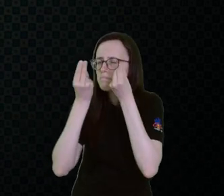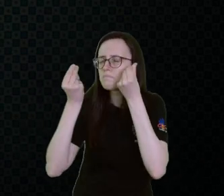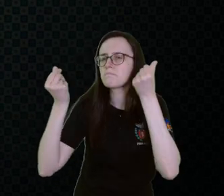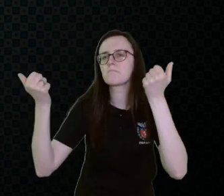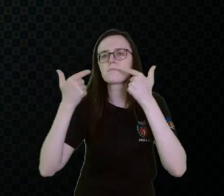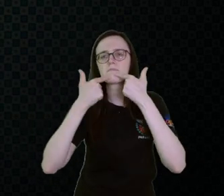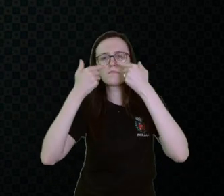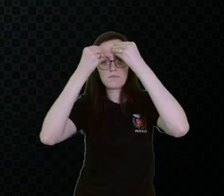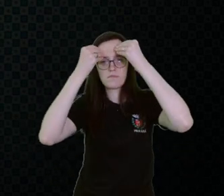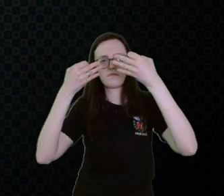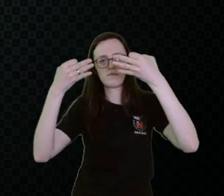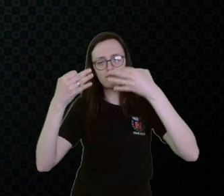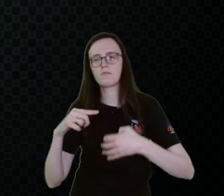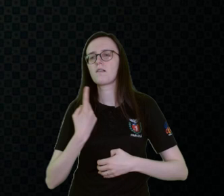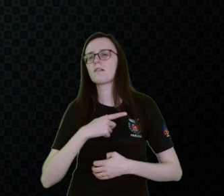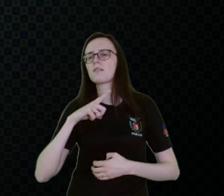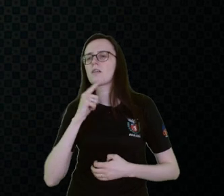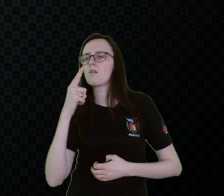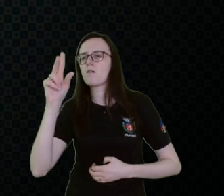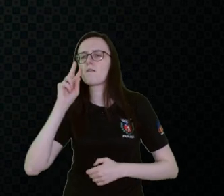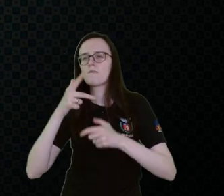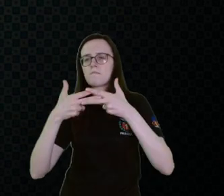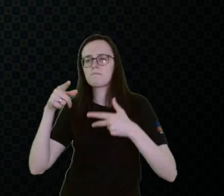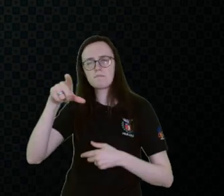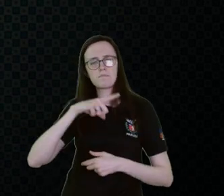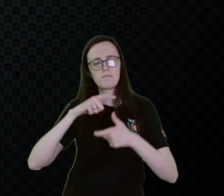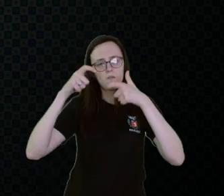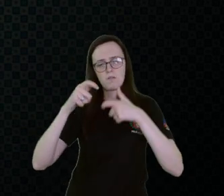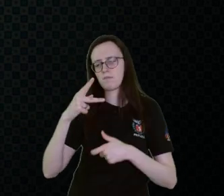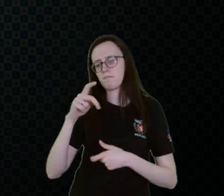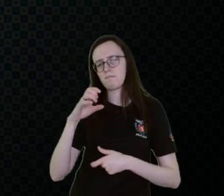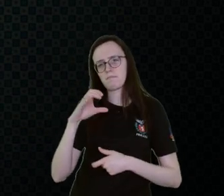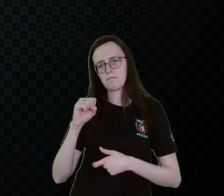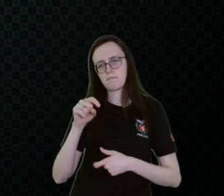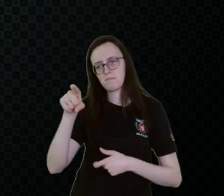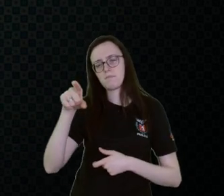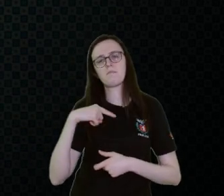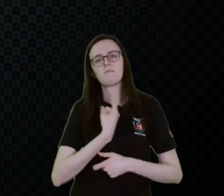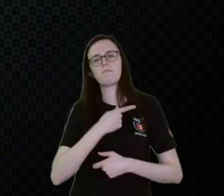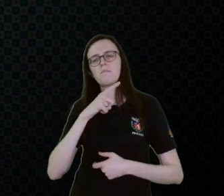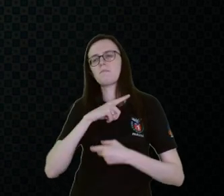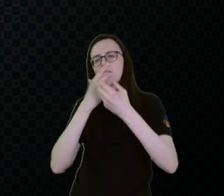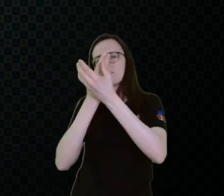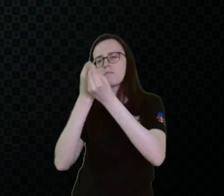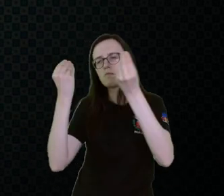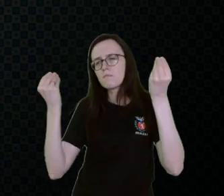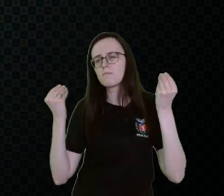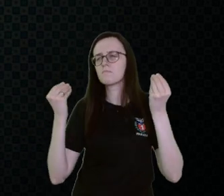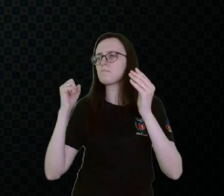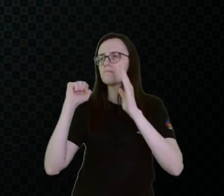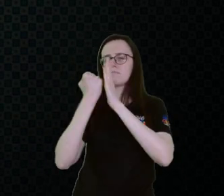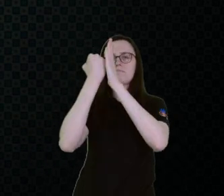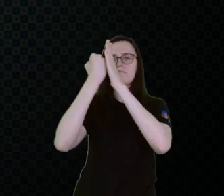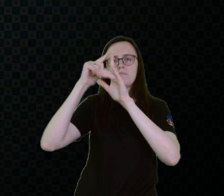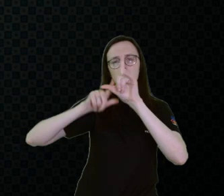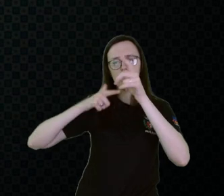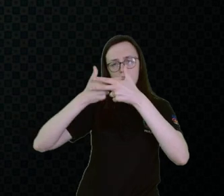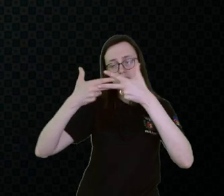Então, a gente tem o PECS, né? Que é um repositório, Boardmaker, onde a gente vai encontrar muitos símbolos, letras.